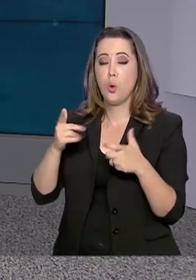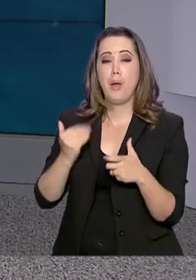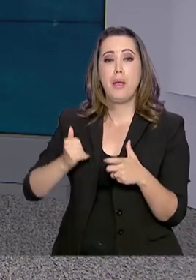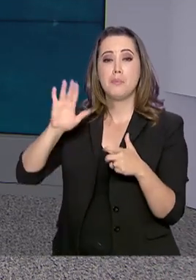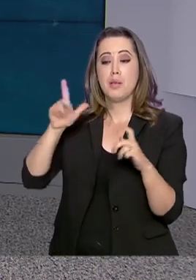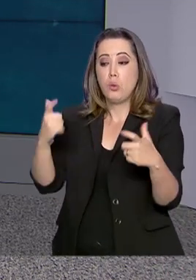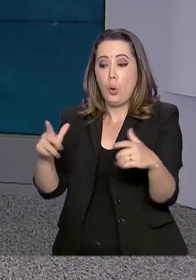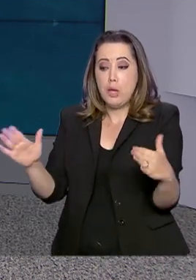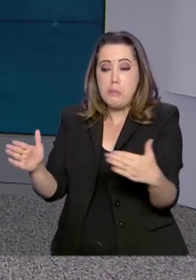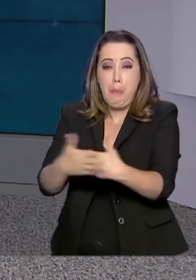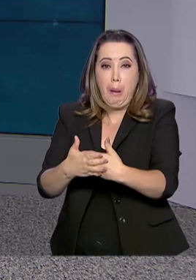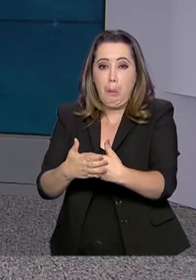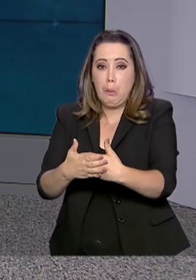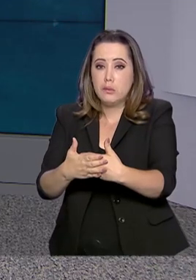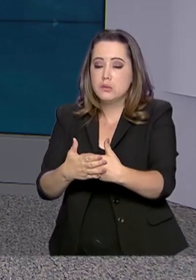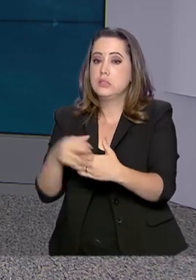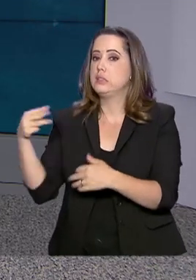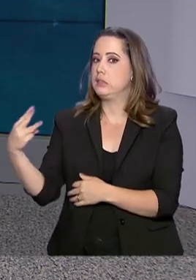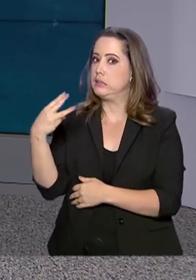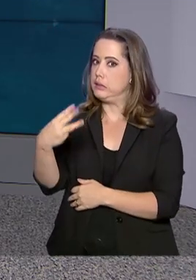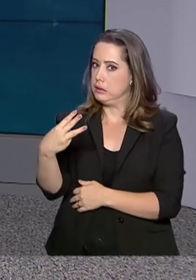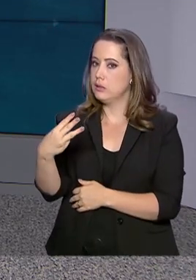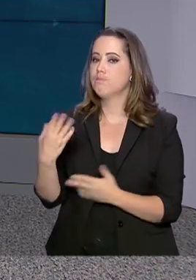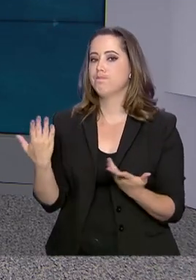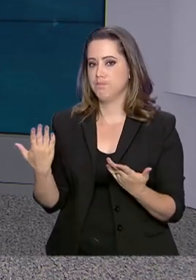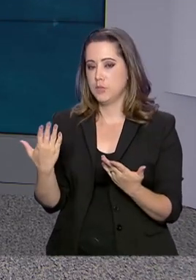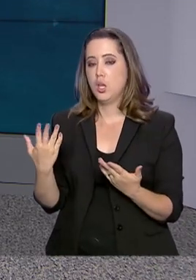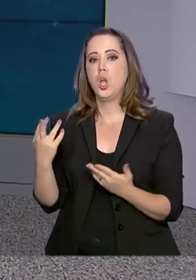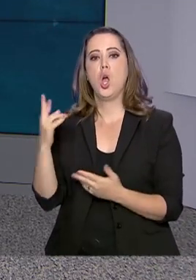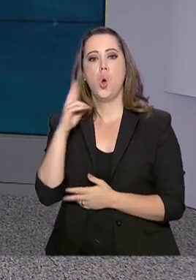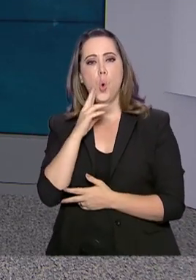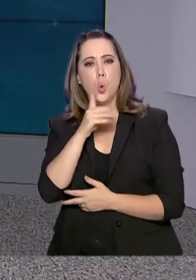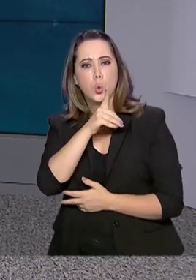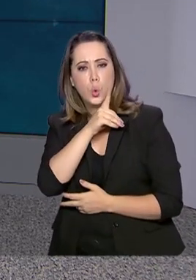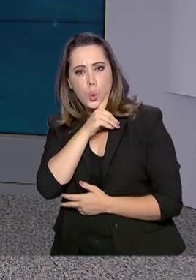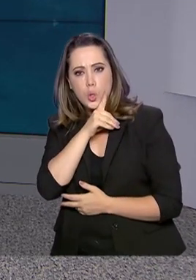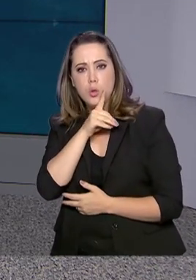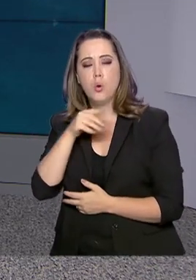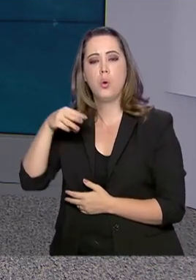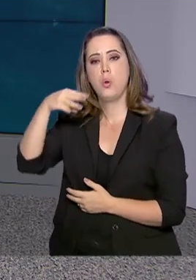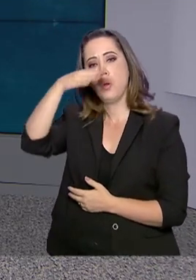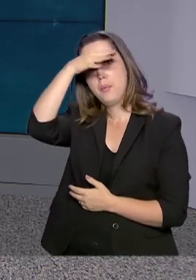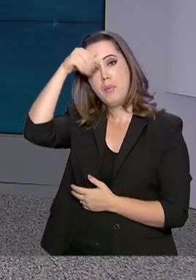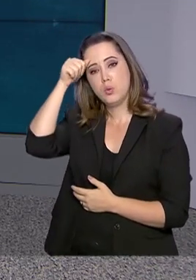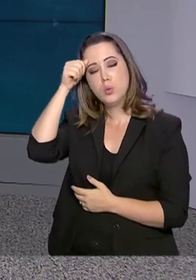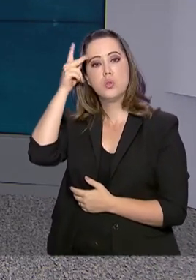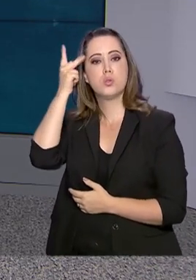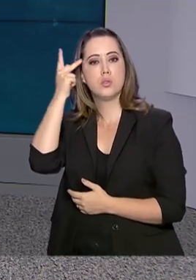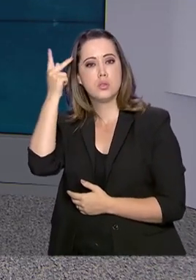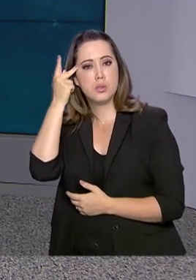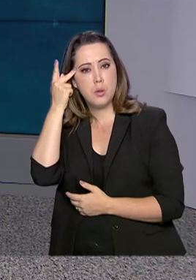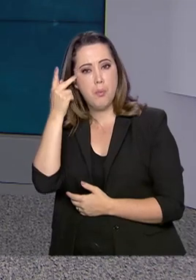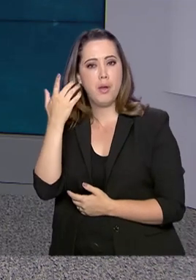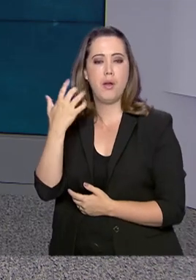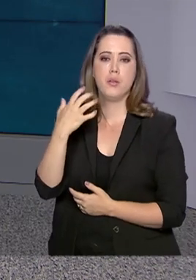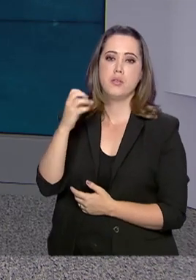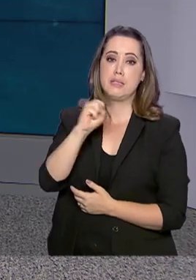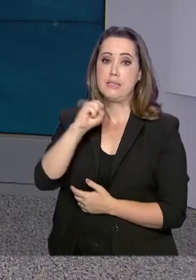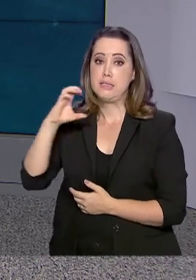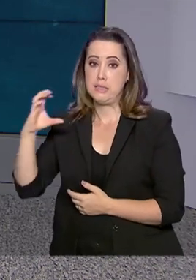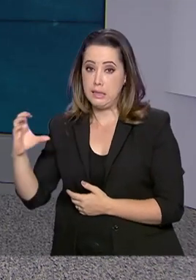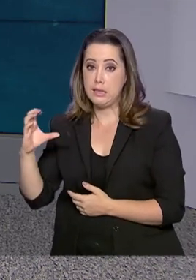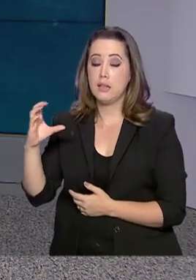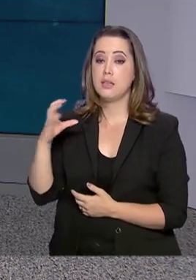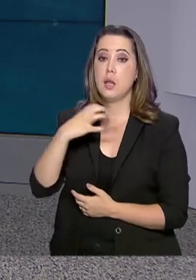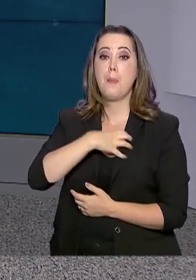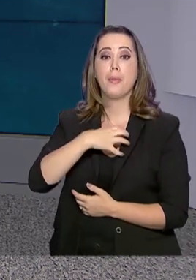interditadas. 33 no total, seguido de Rondônia com 5, Mato Grosso, São Paulo, Santa Catarina, Bahia, Rio